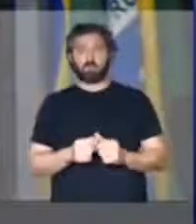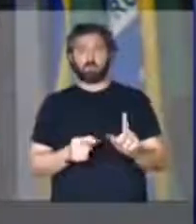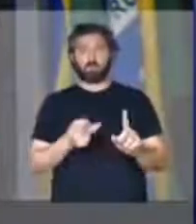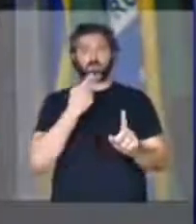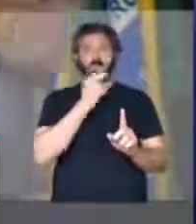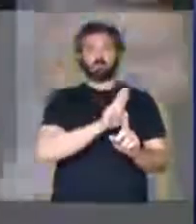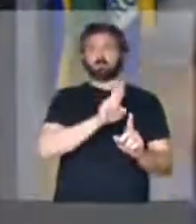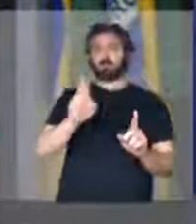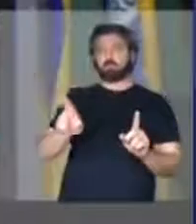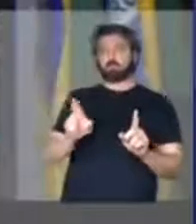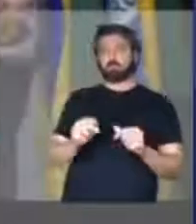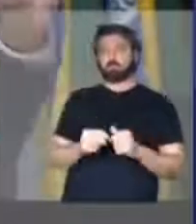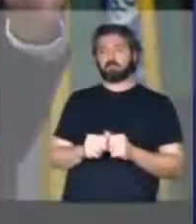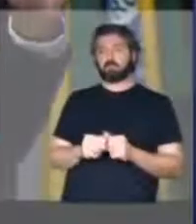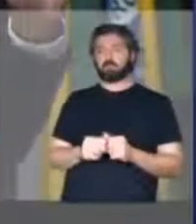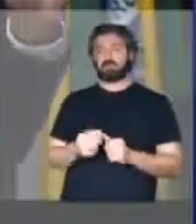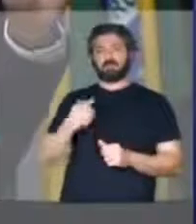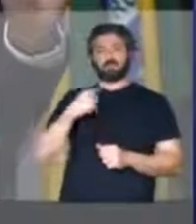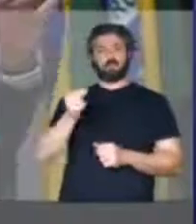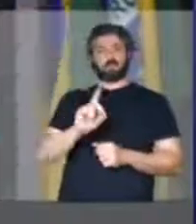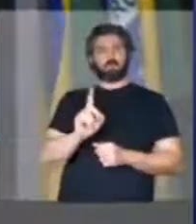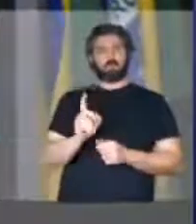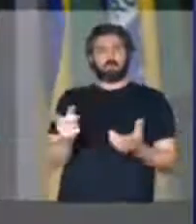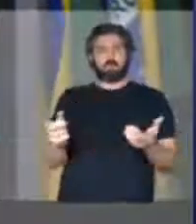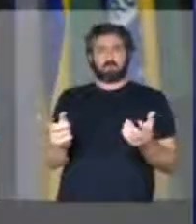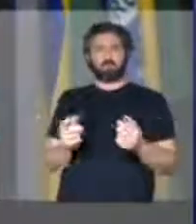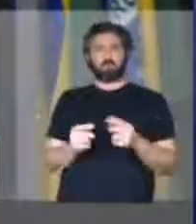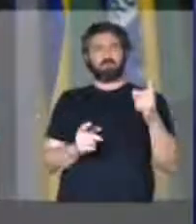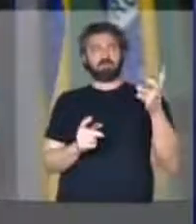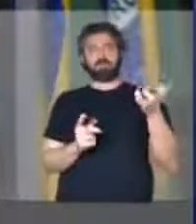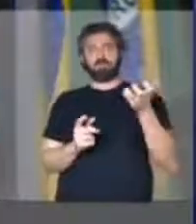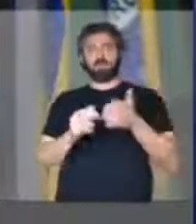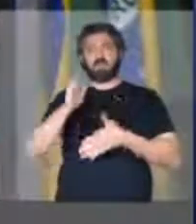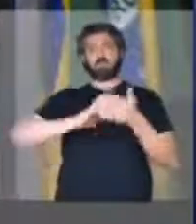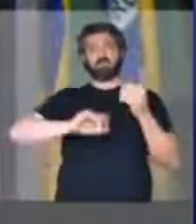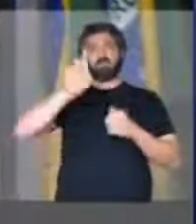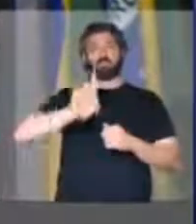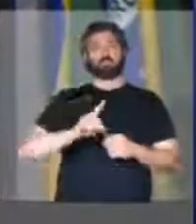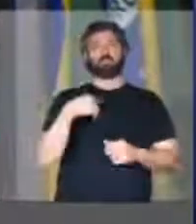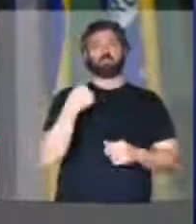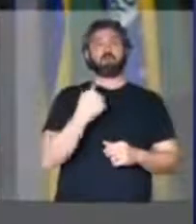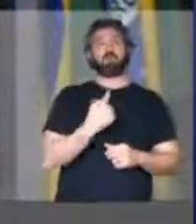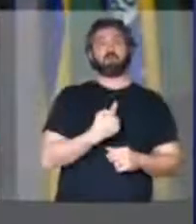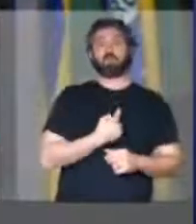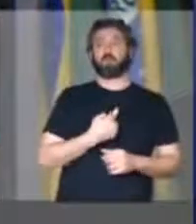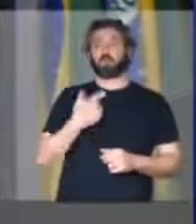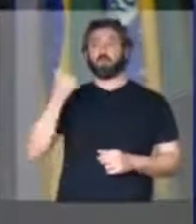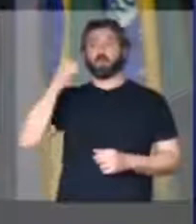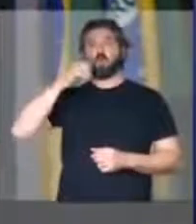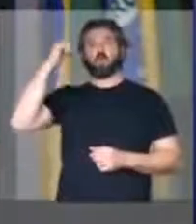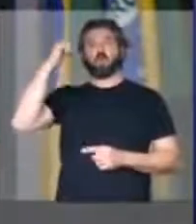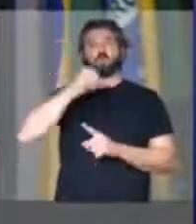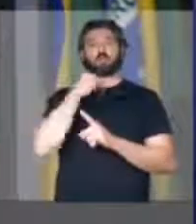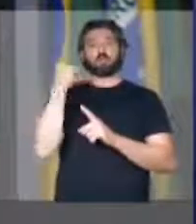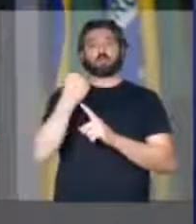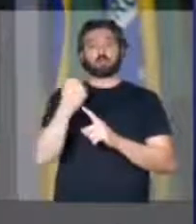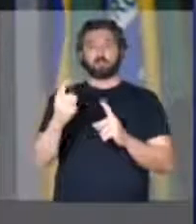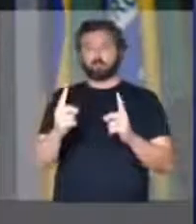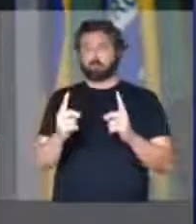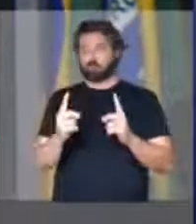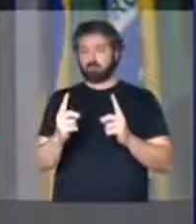O outro mendigo respondeu, claro que não. Eles querem tirar os nossos direitos e as nossas conquistas sociais.